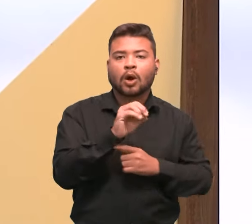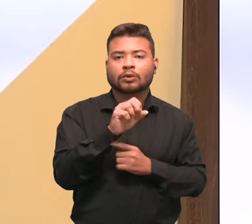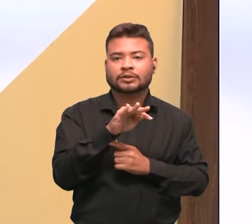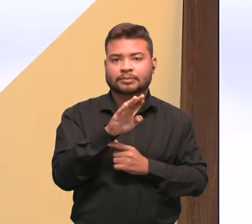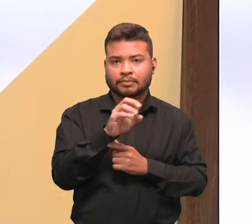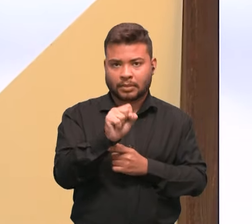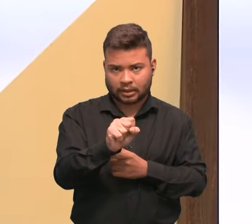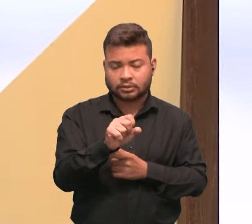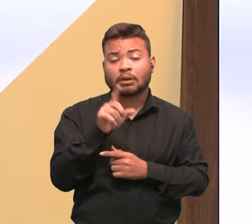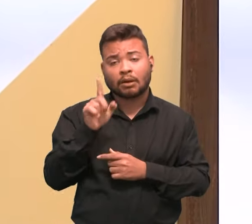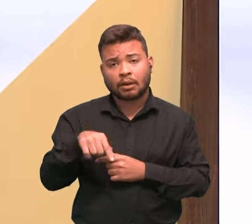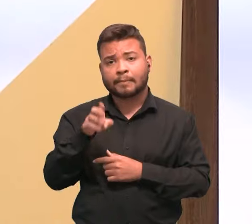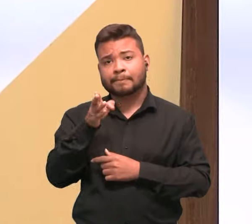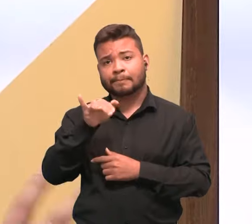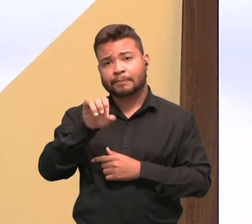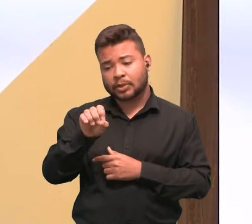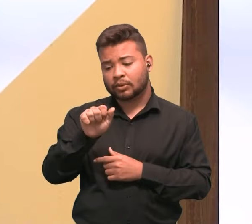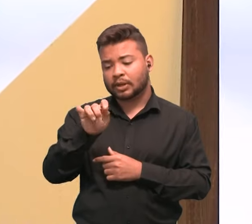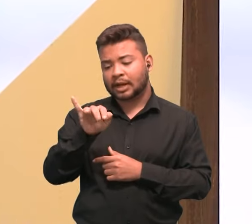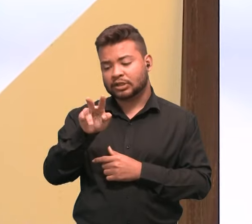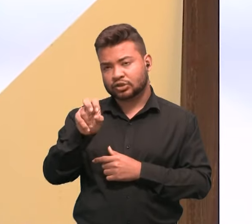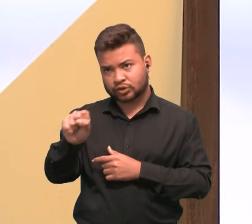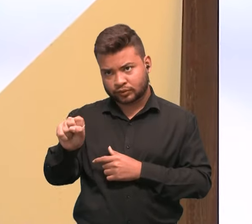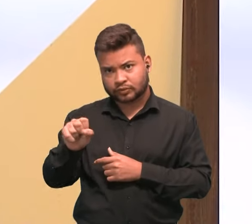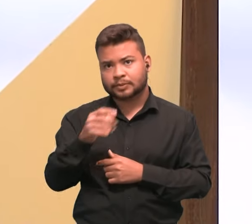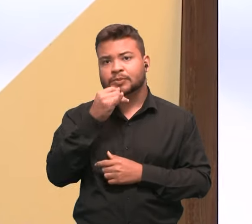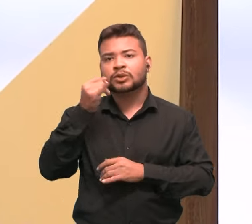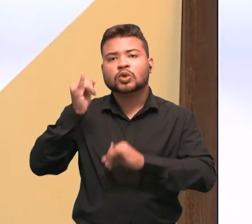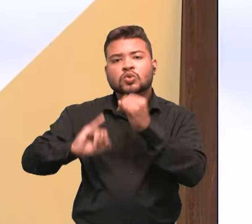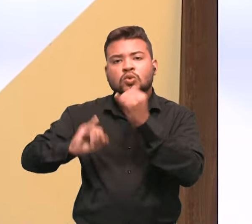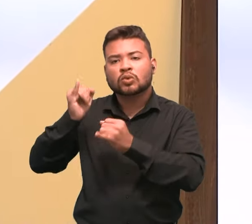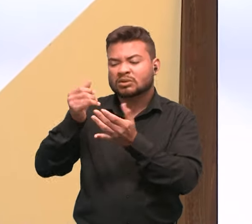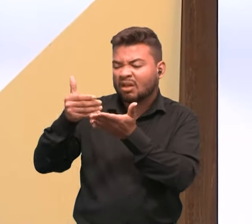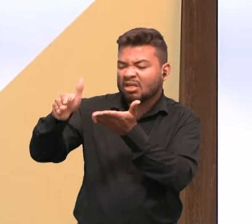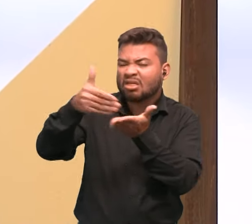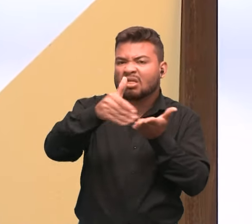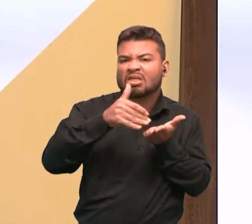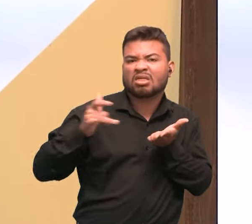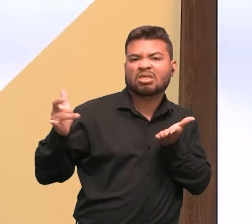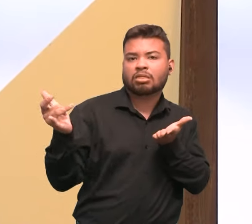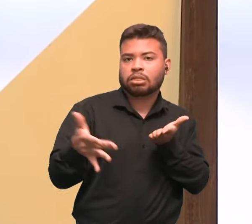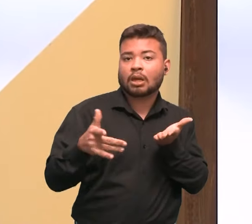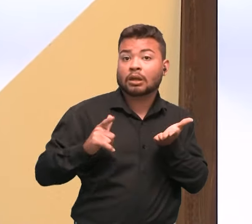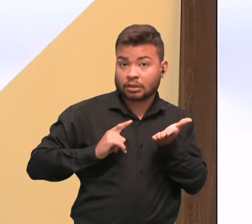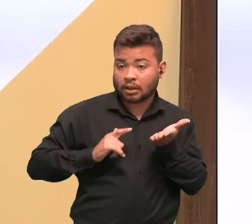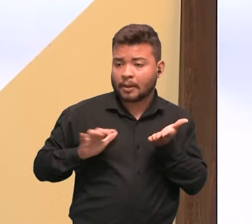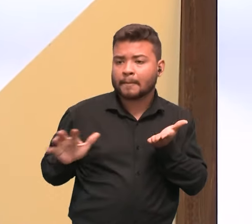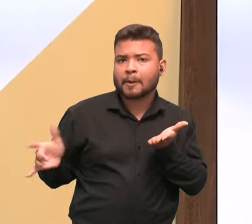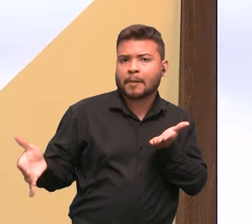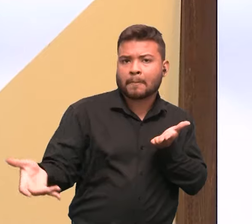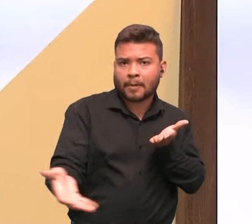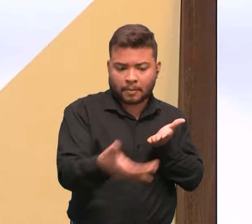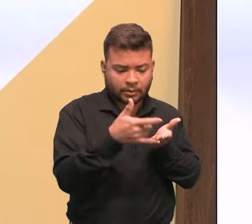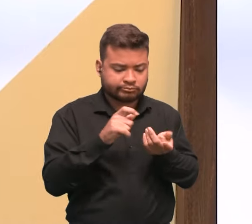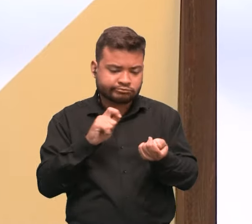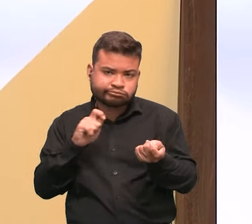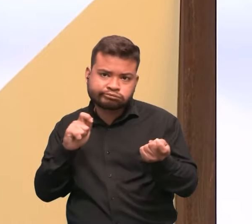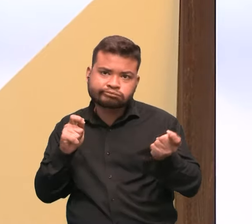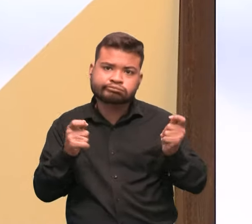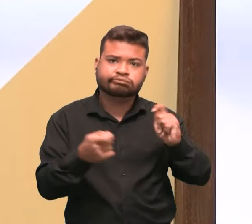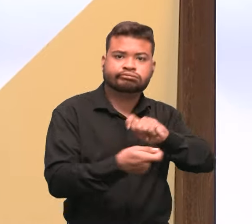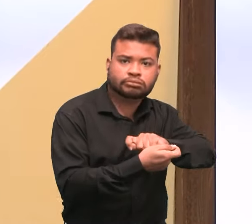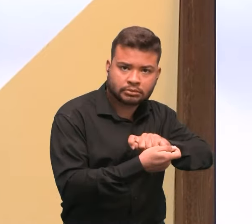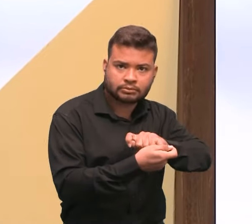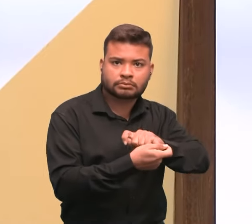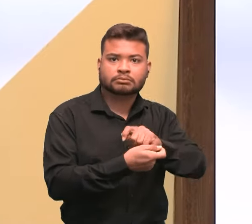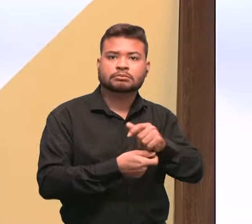a indústria cosmética. Então, a gente pega rejeito industrial que não é aproveitado, é descartado e transforma em ativos para a área. E